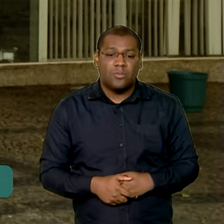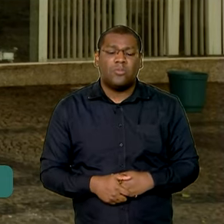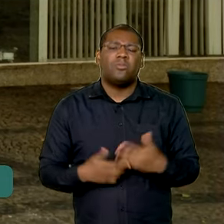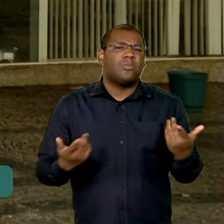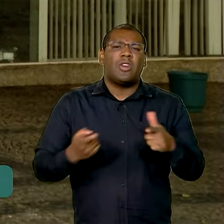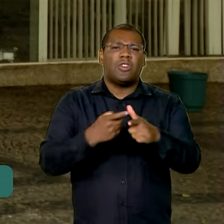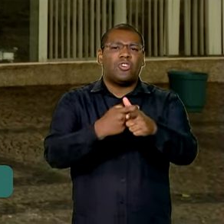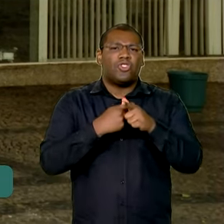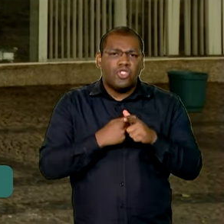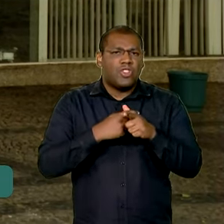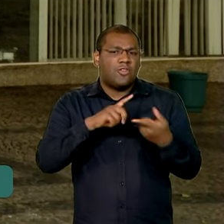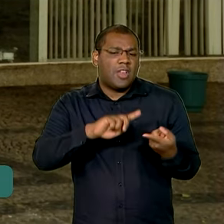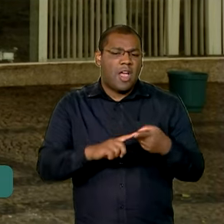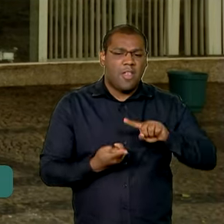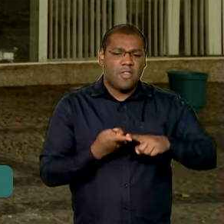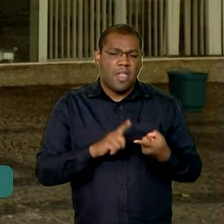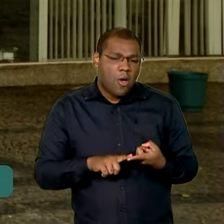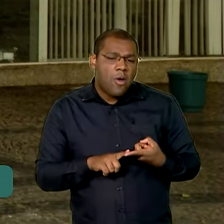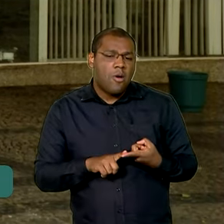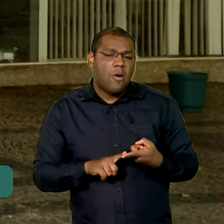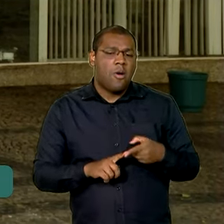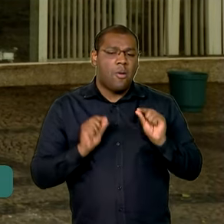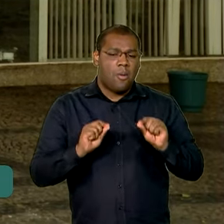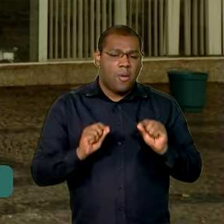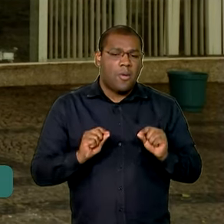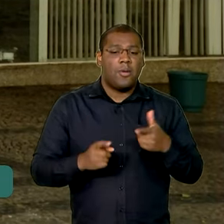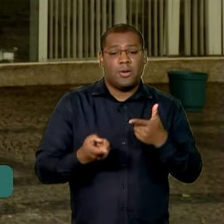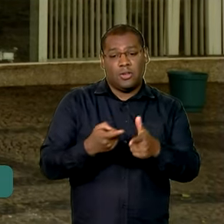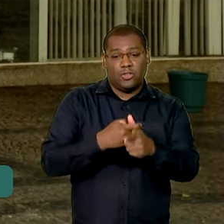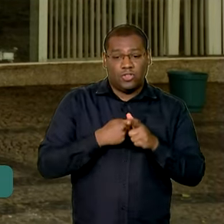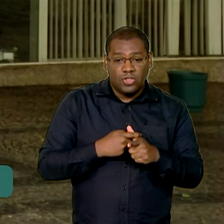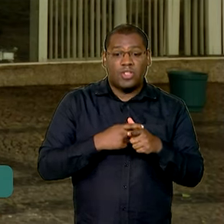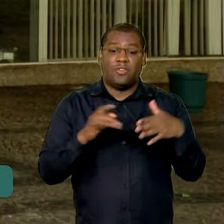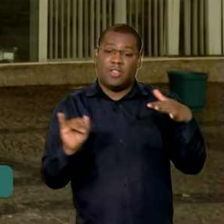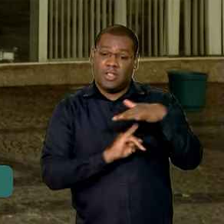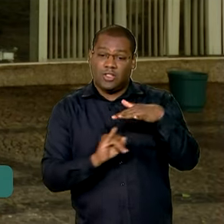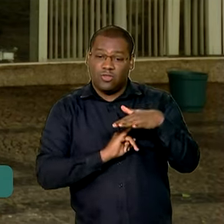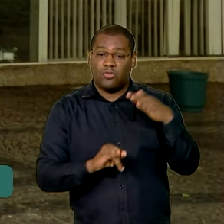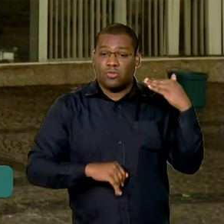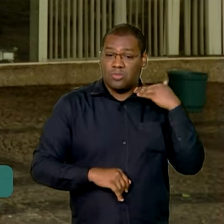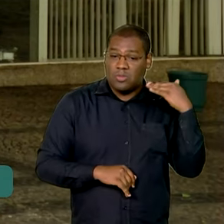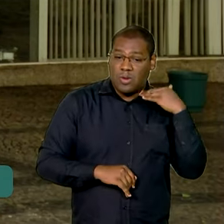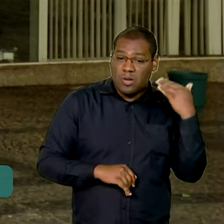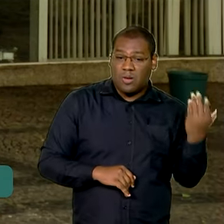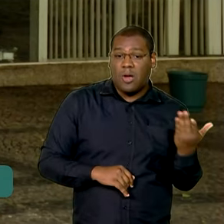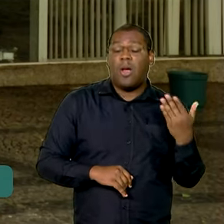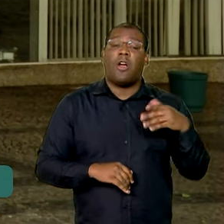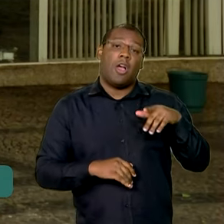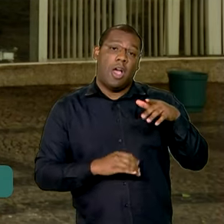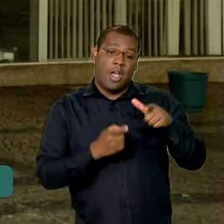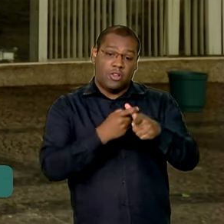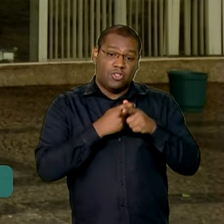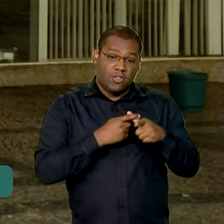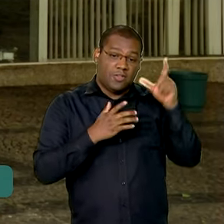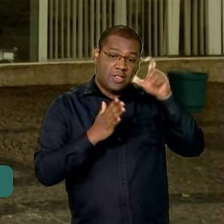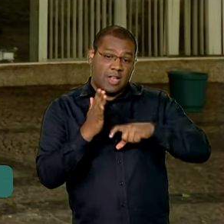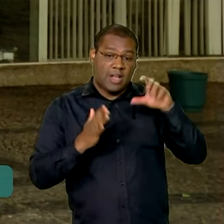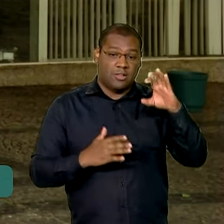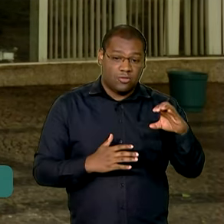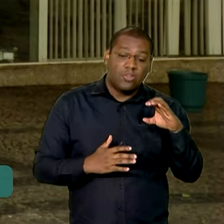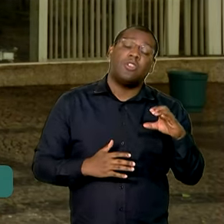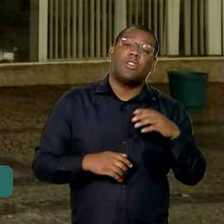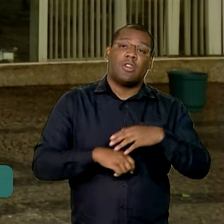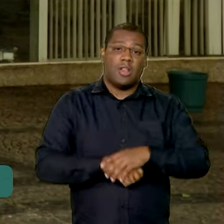renegociadas aí nessa fase do Desenrola Brasil? São dívidas com instituições bancárias como dívidas no cartão de crédito ou contas